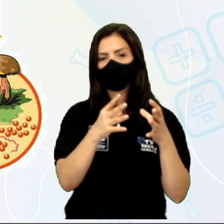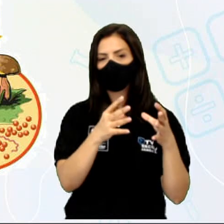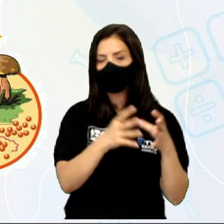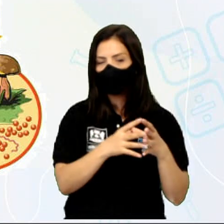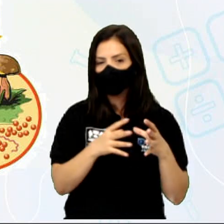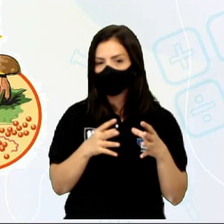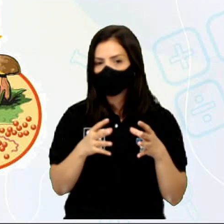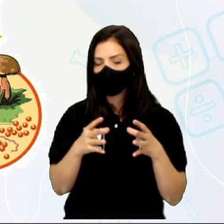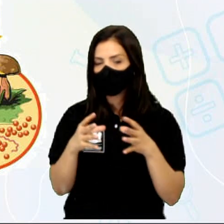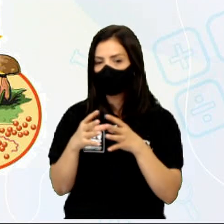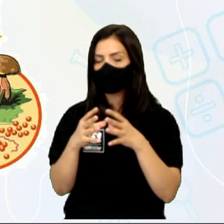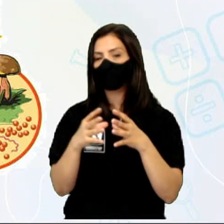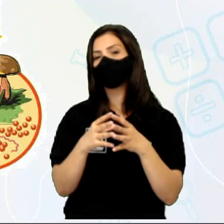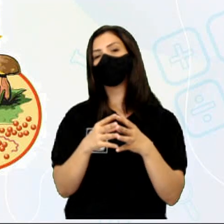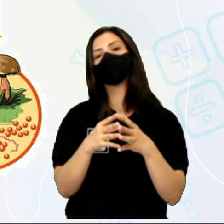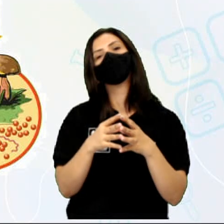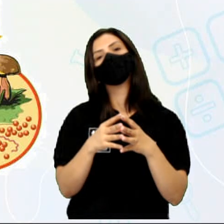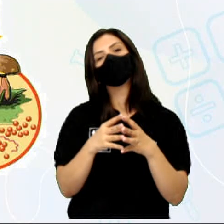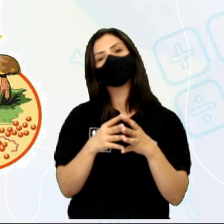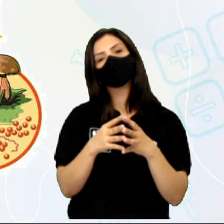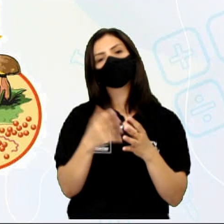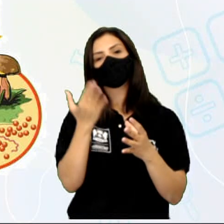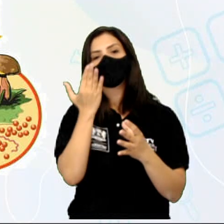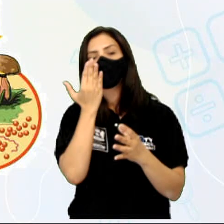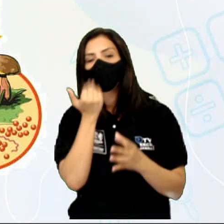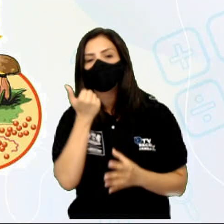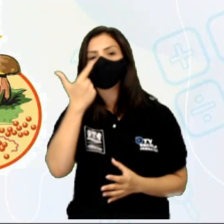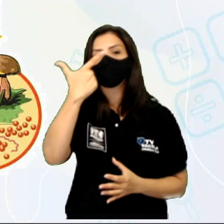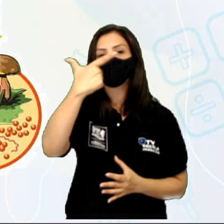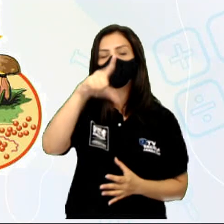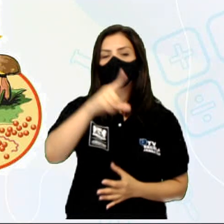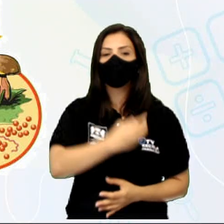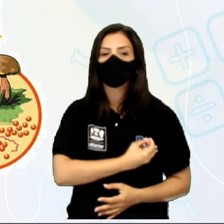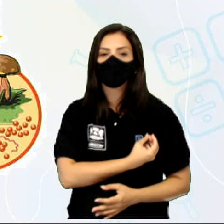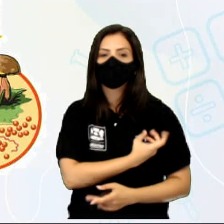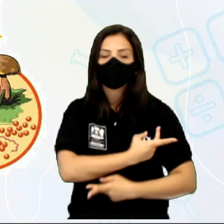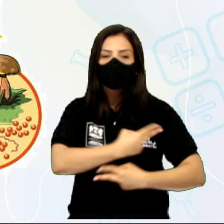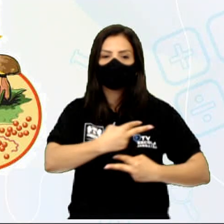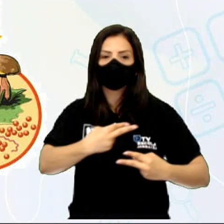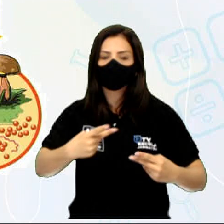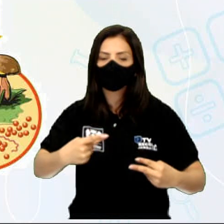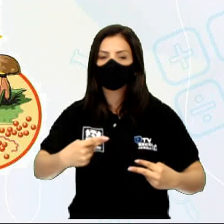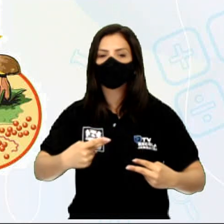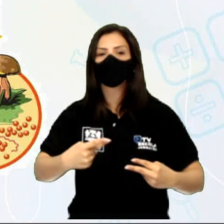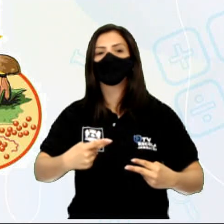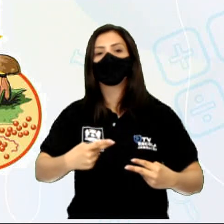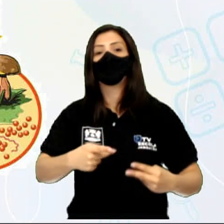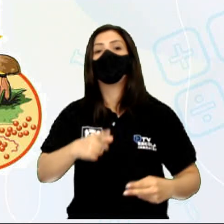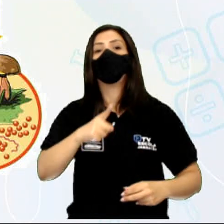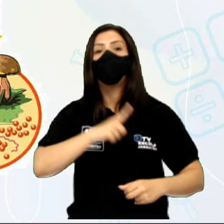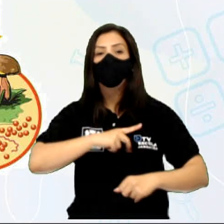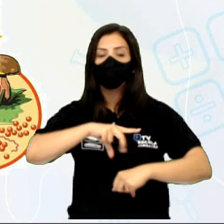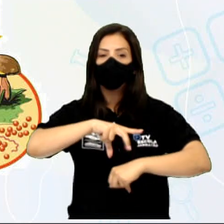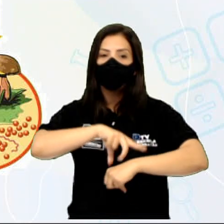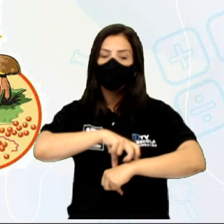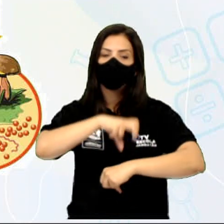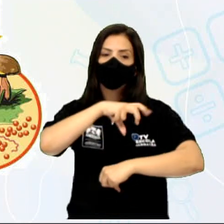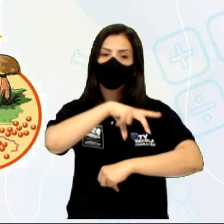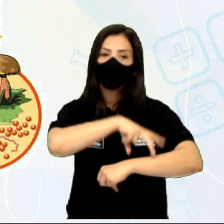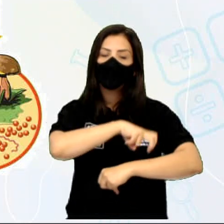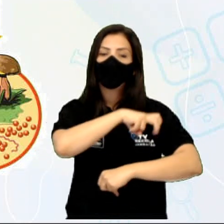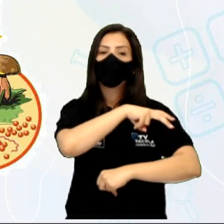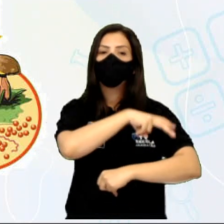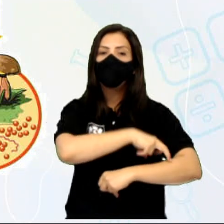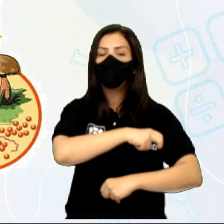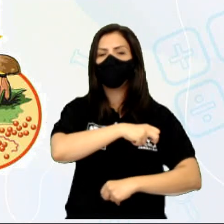consumidores. Nós temos aí o gafanhoto, é um exemplo de consumidor primário.